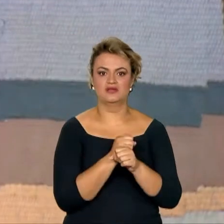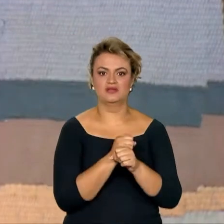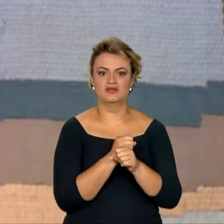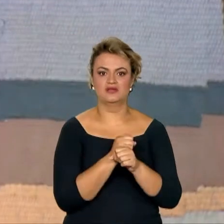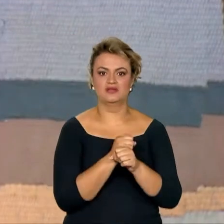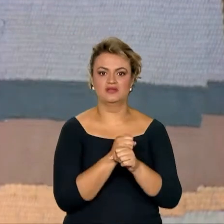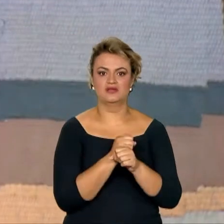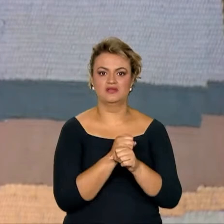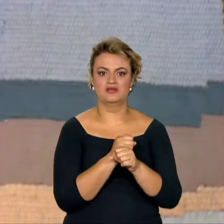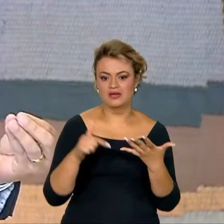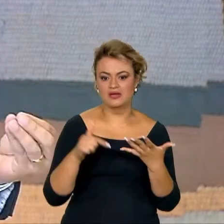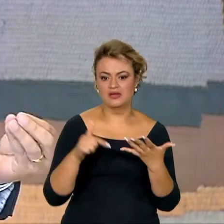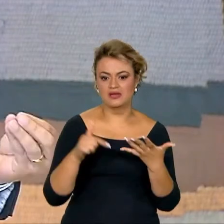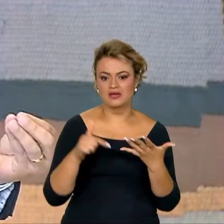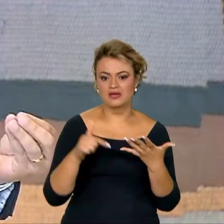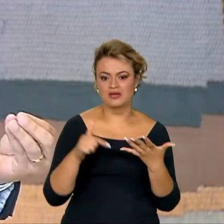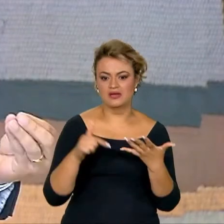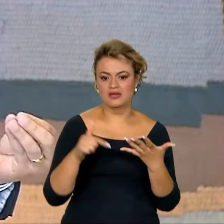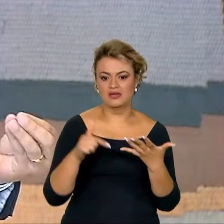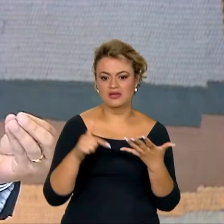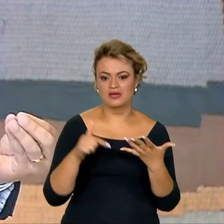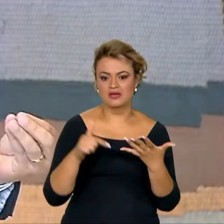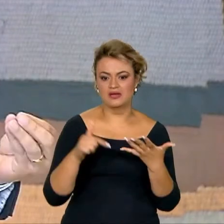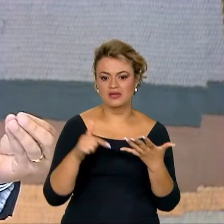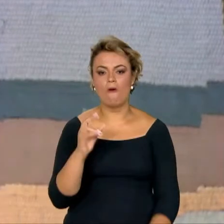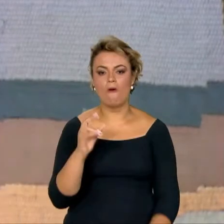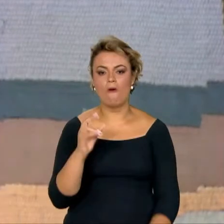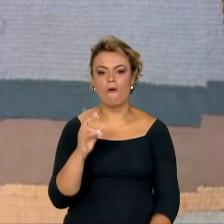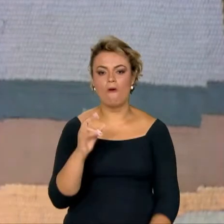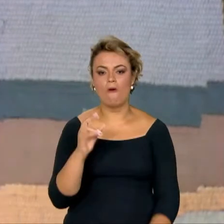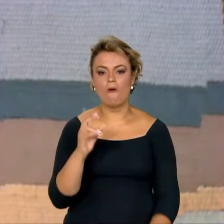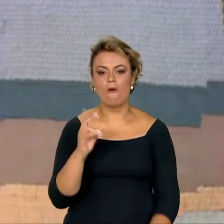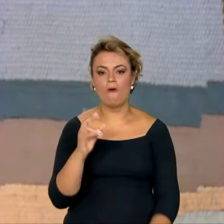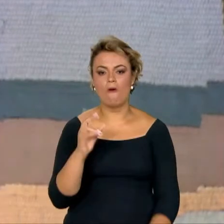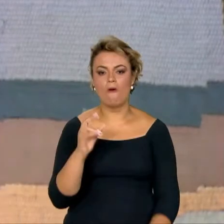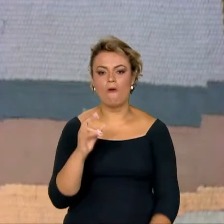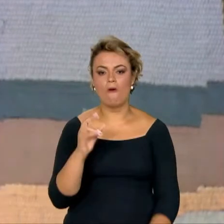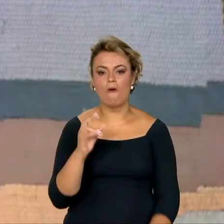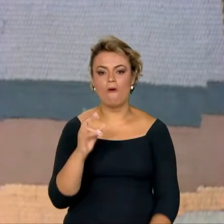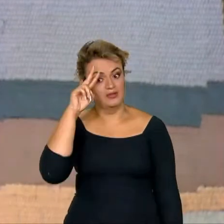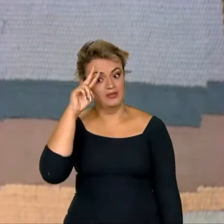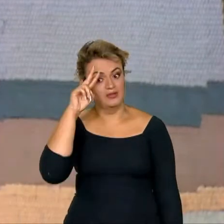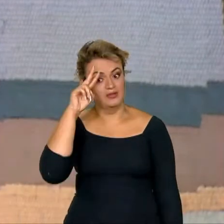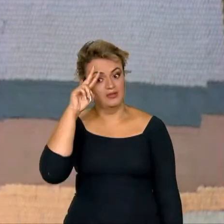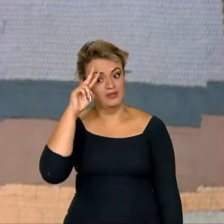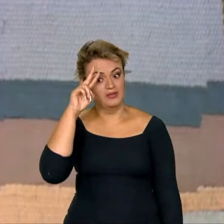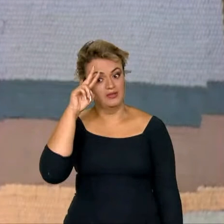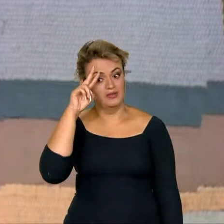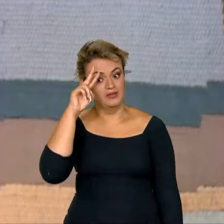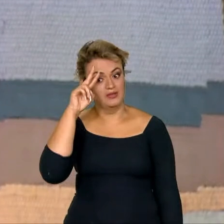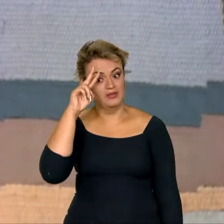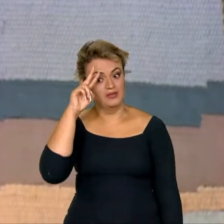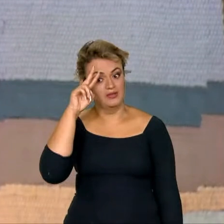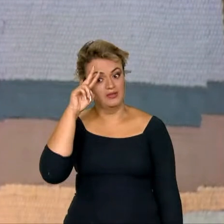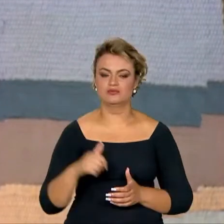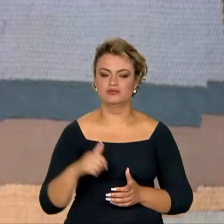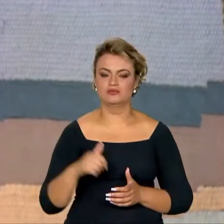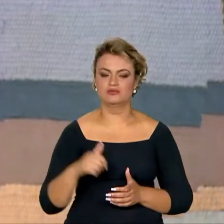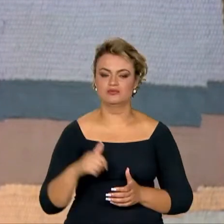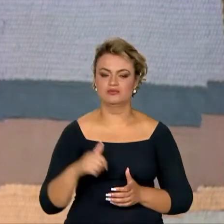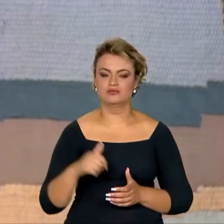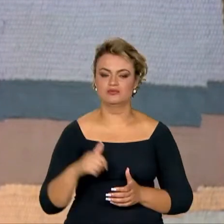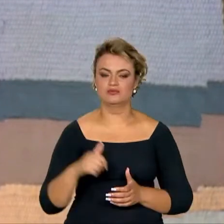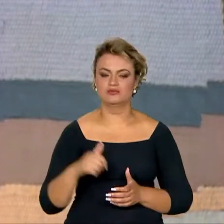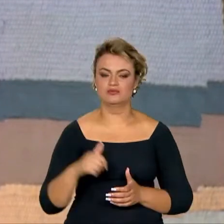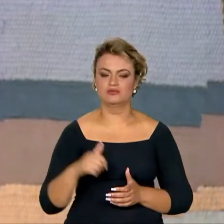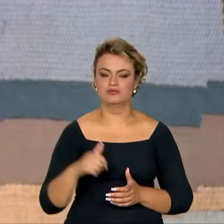concessão ou de PPP. Então, quero chamar a atenção especial para isso. Quero destacar que